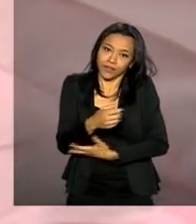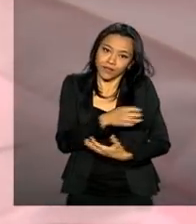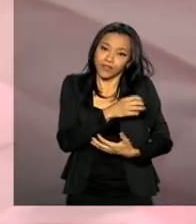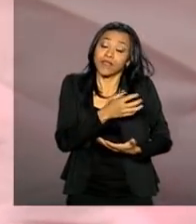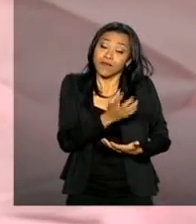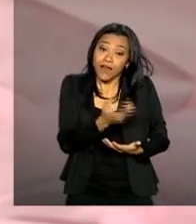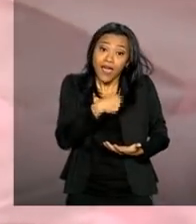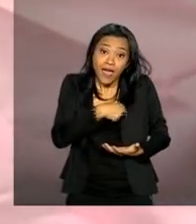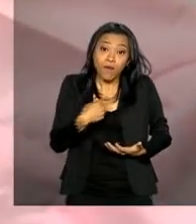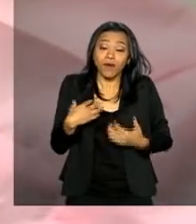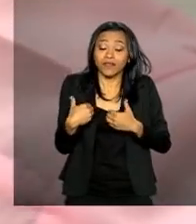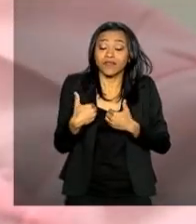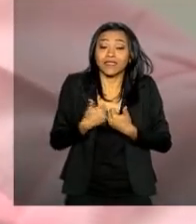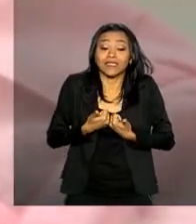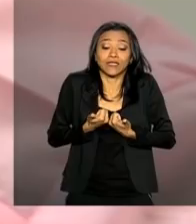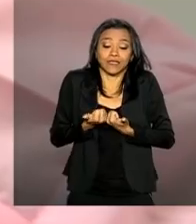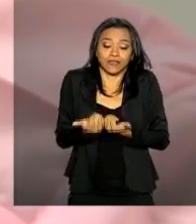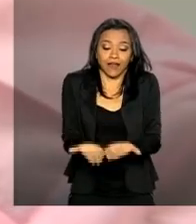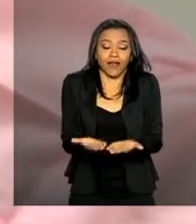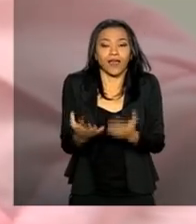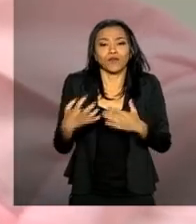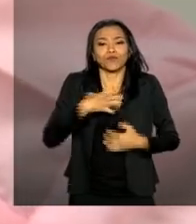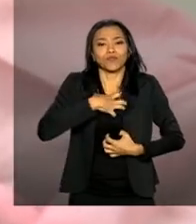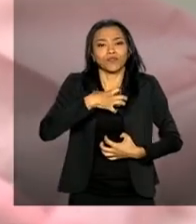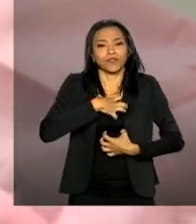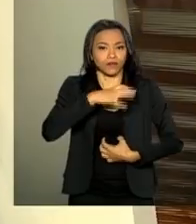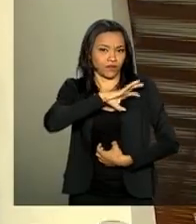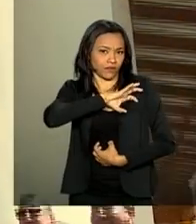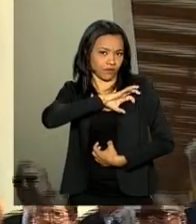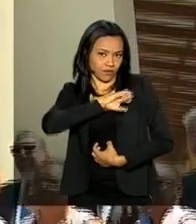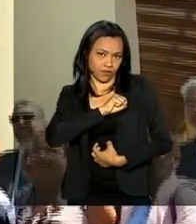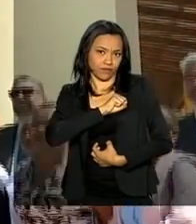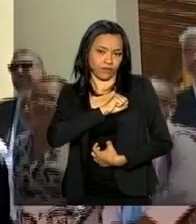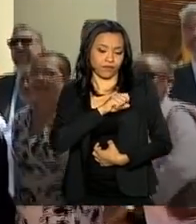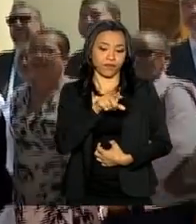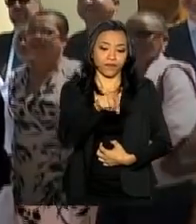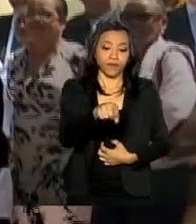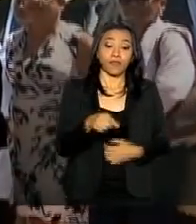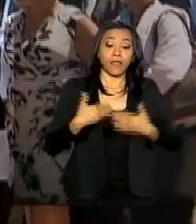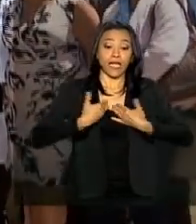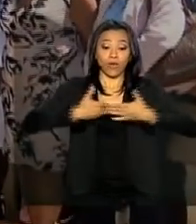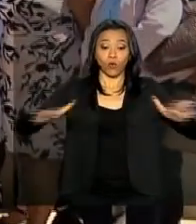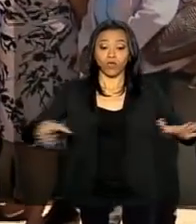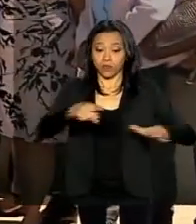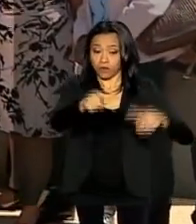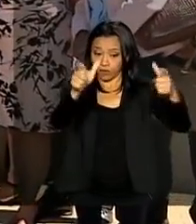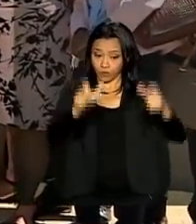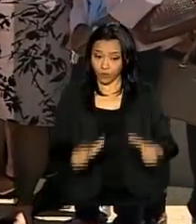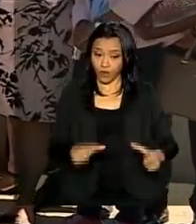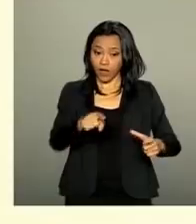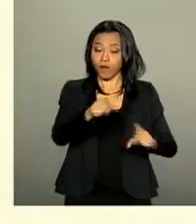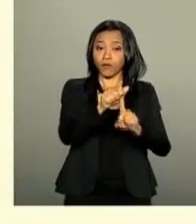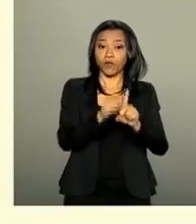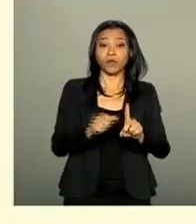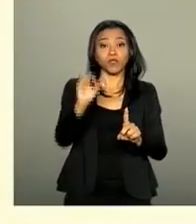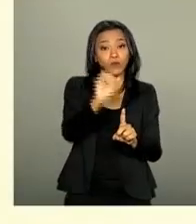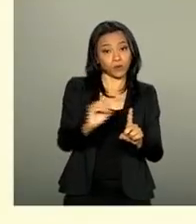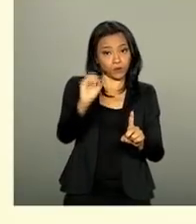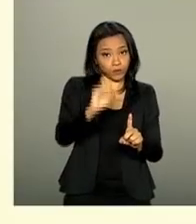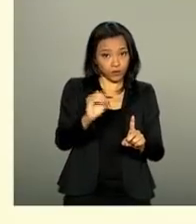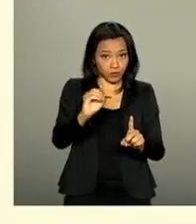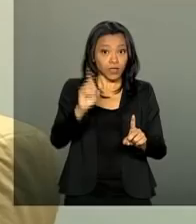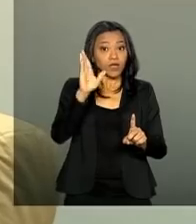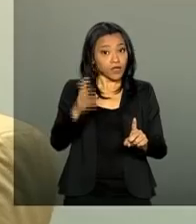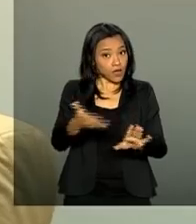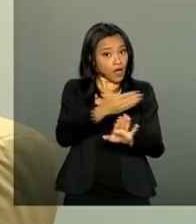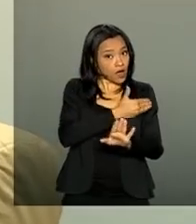que uma doação, é um ato de amor, um gesto de amor. A inauguração do banco de leite humano foi em outubro. E antes mesmo da